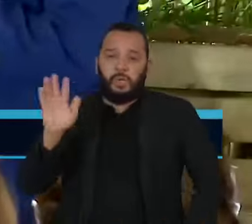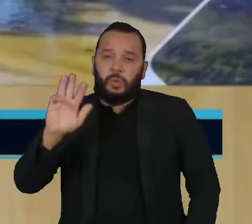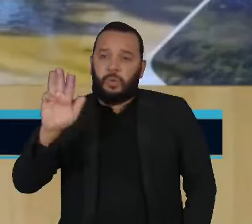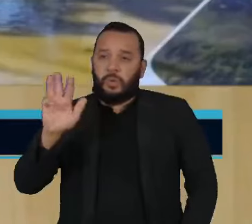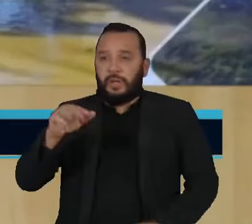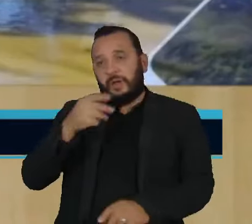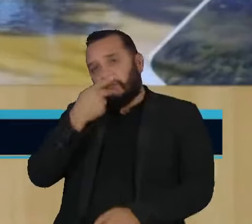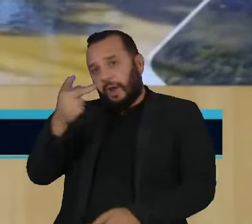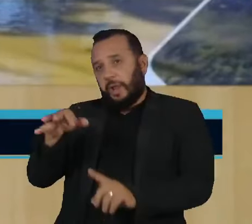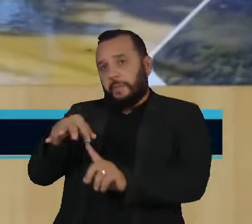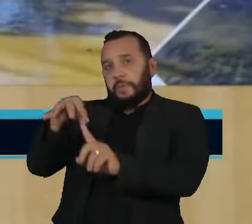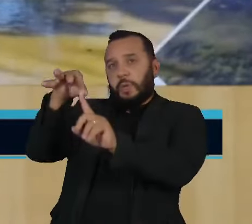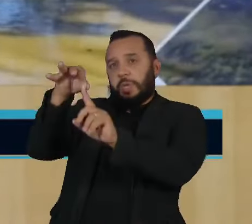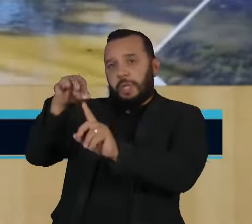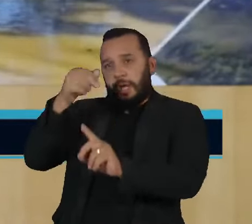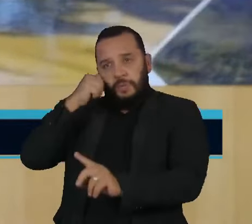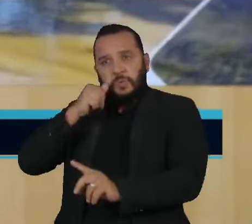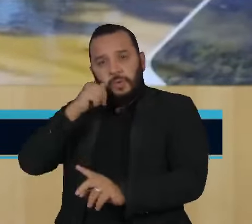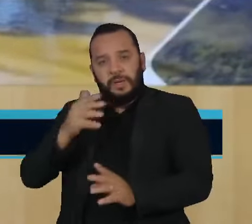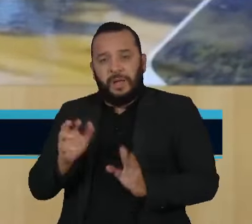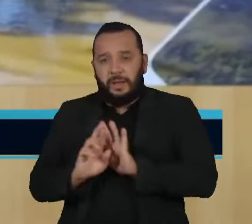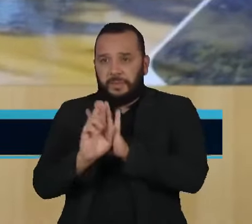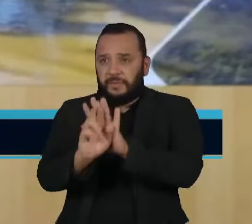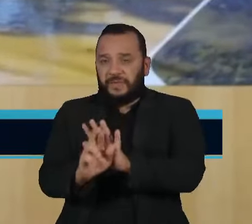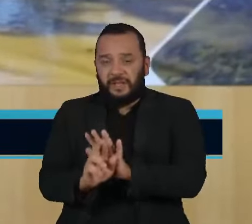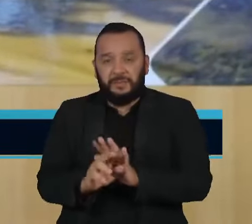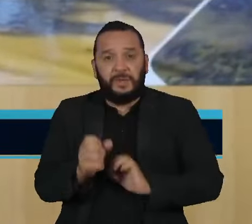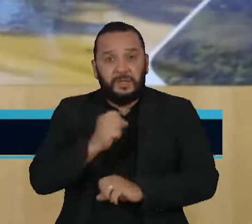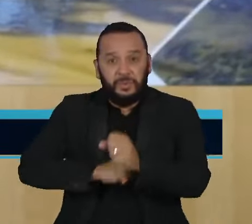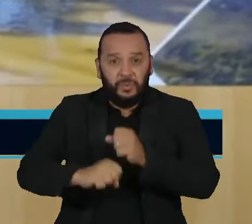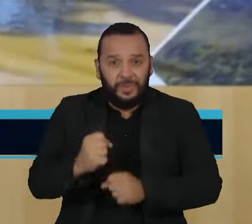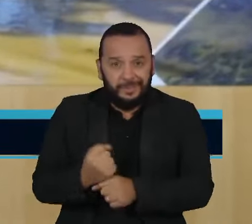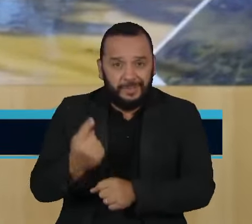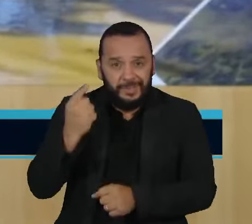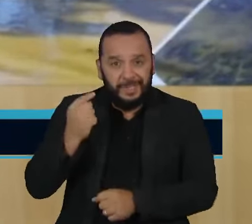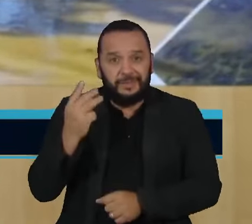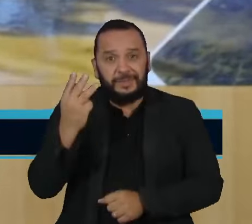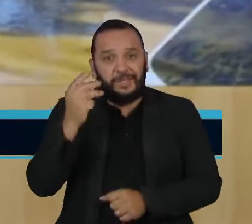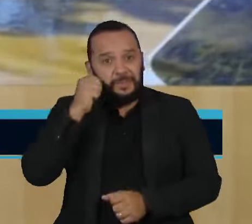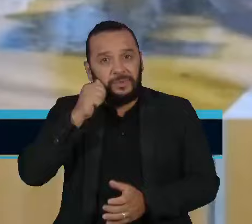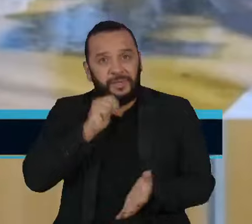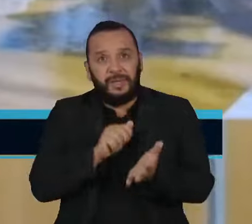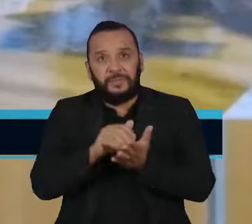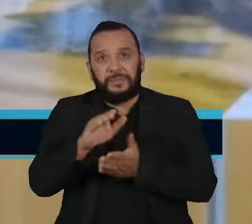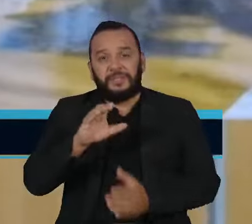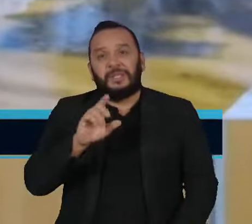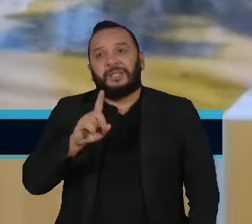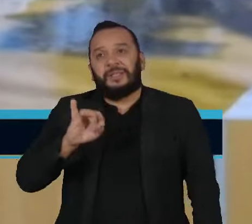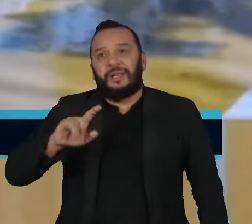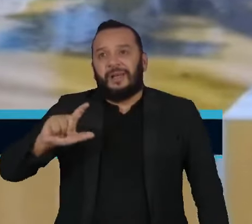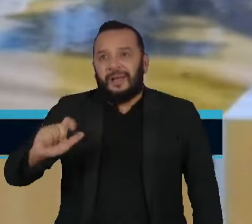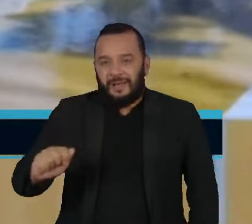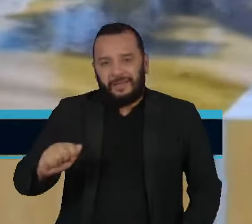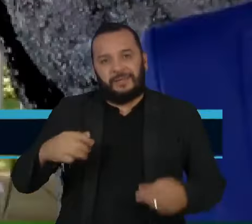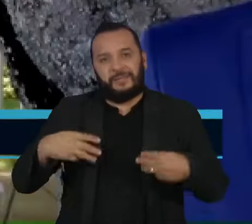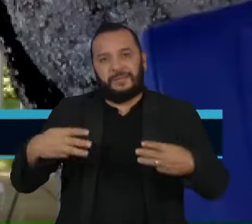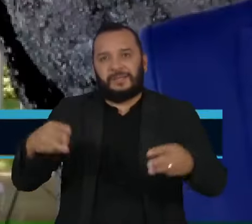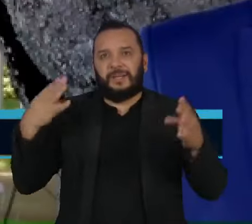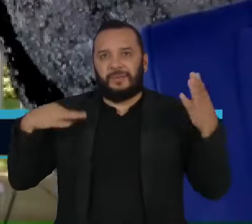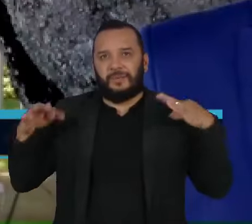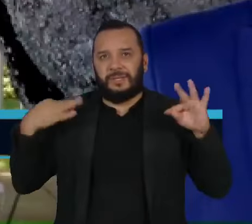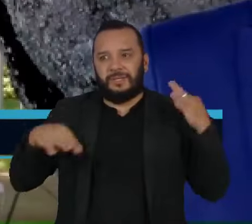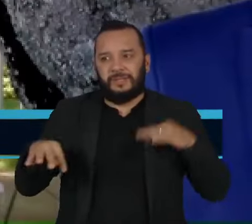de Lula, Só no ano passado, três delas foram demitidas. Daniela Carneiro, do Ministério do Turismo,